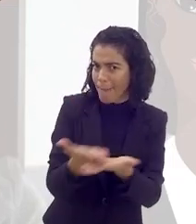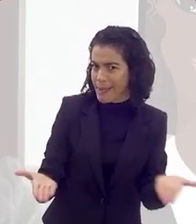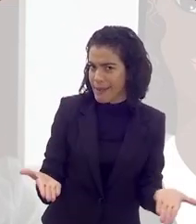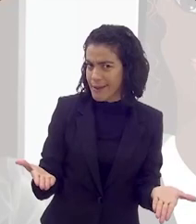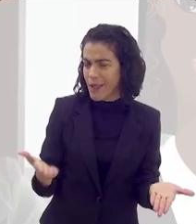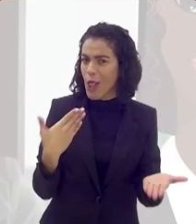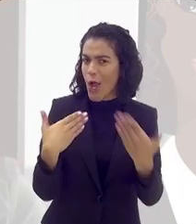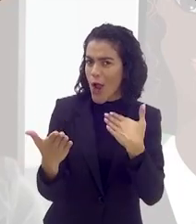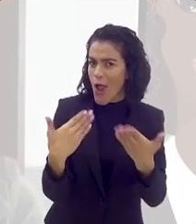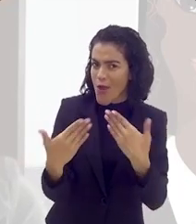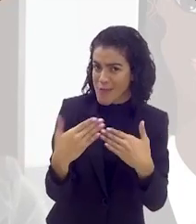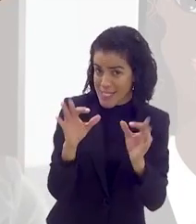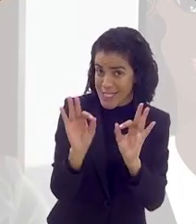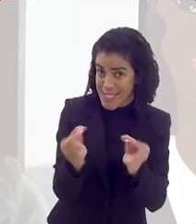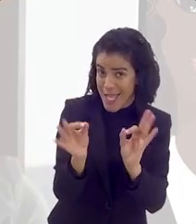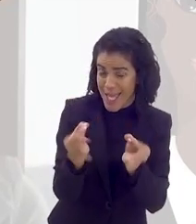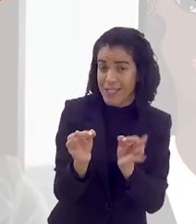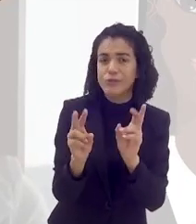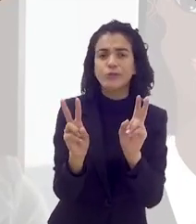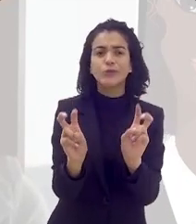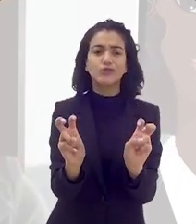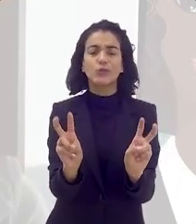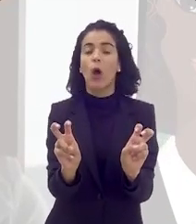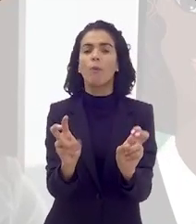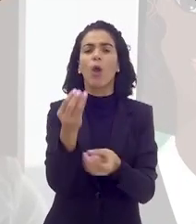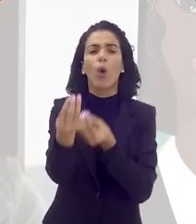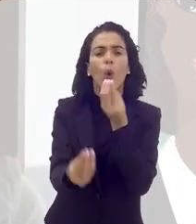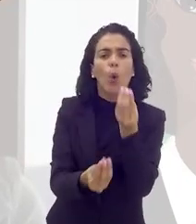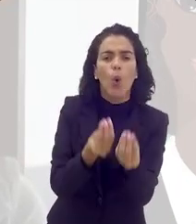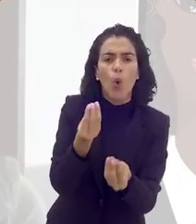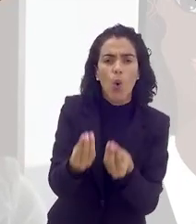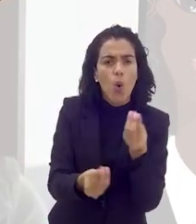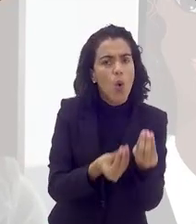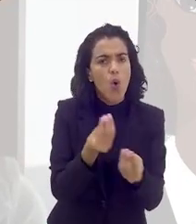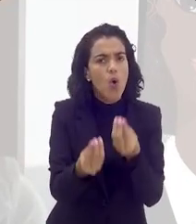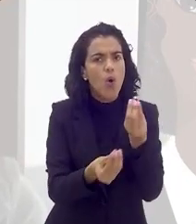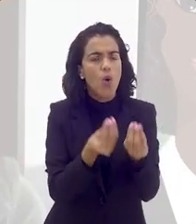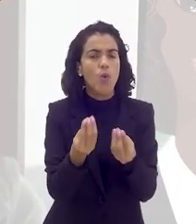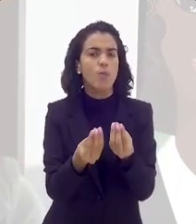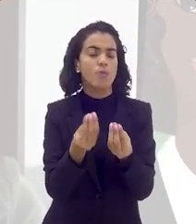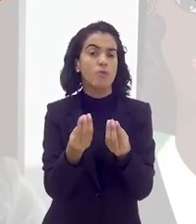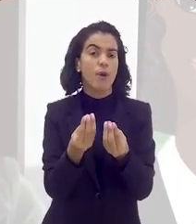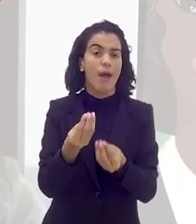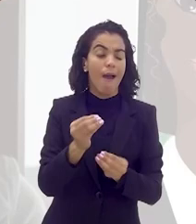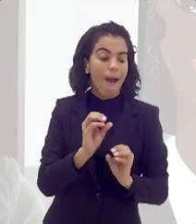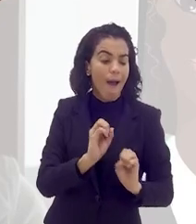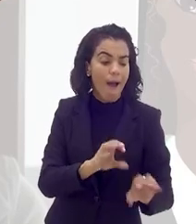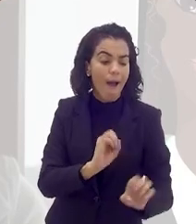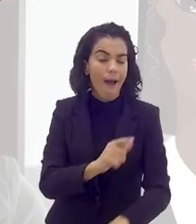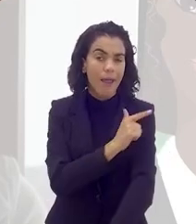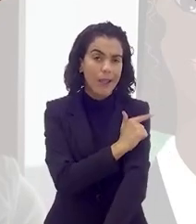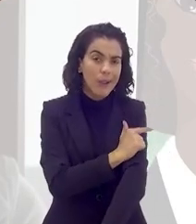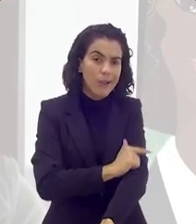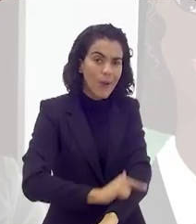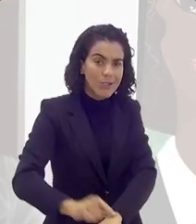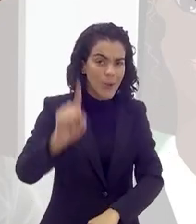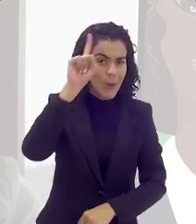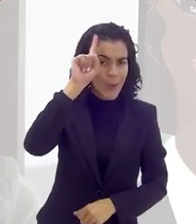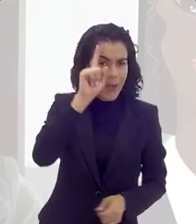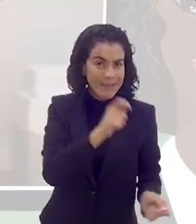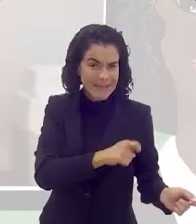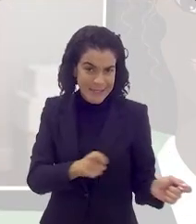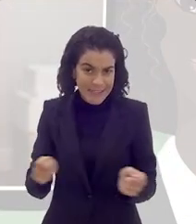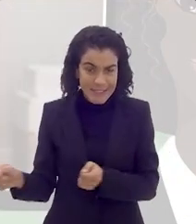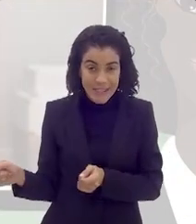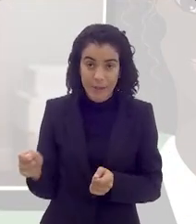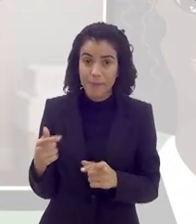meada do que estávamos falando, né? Dessa questão de como a educação do dia